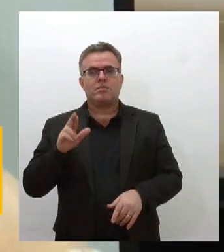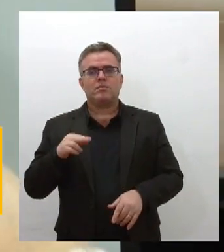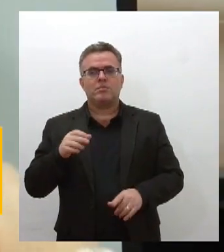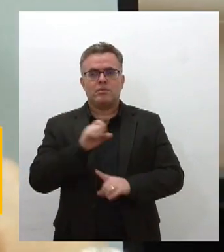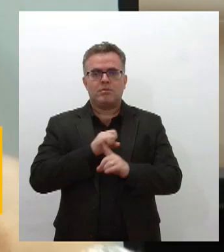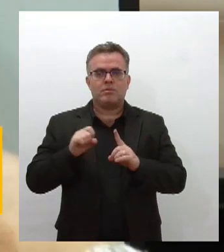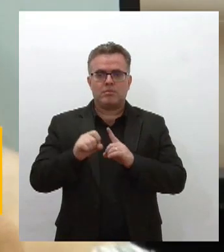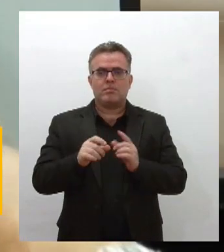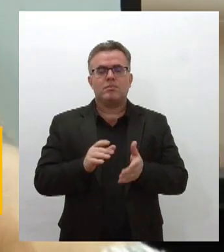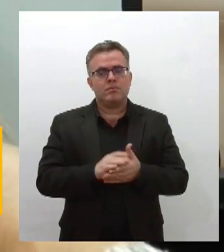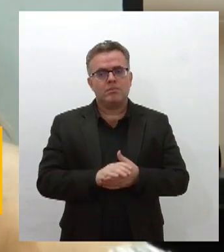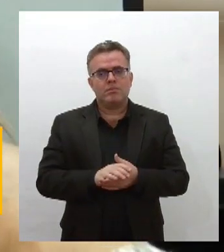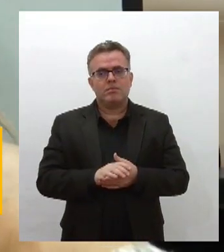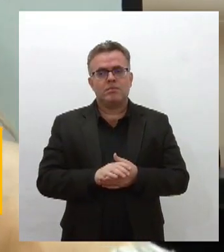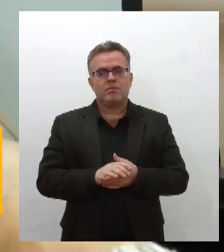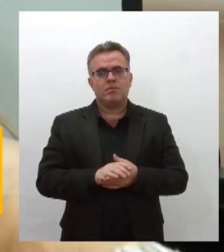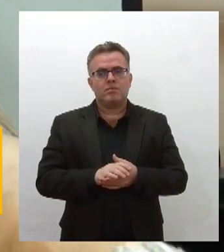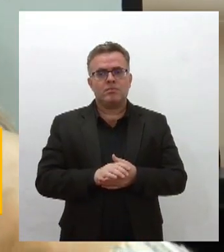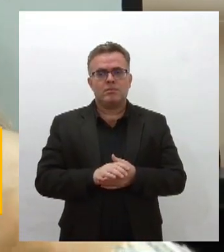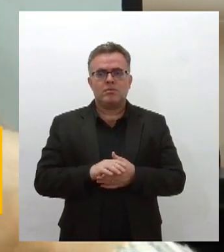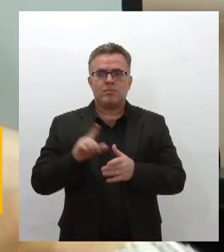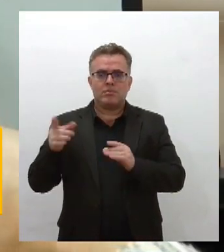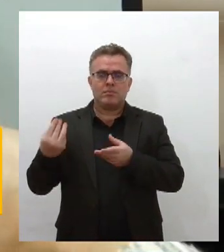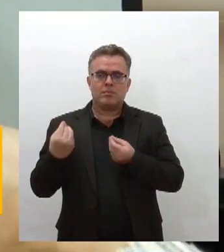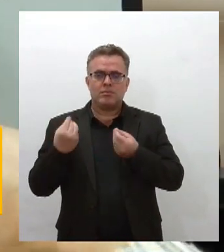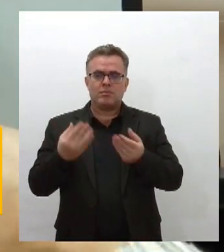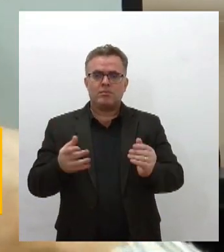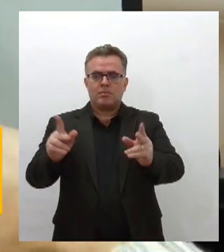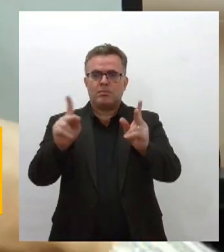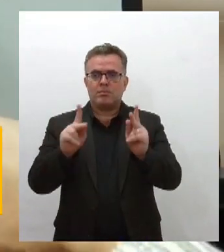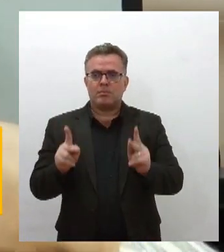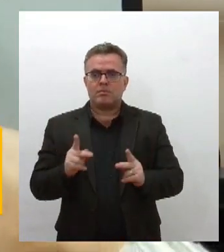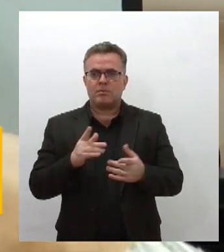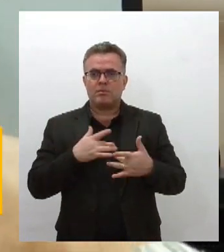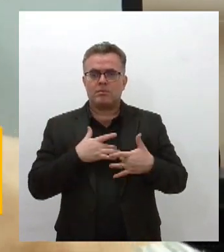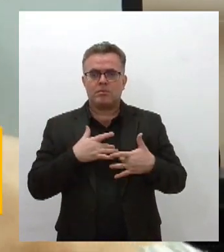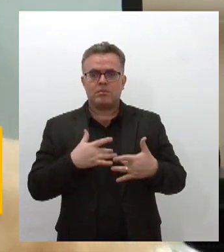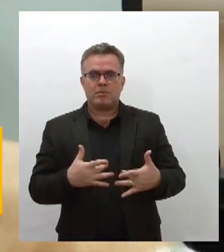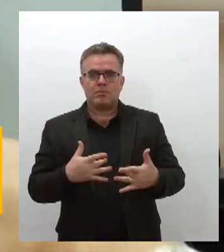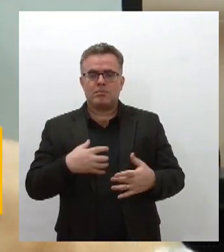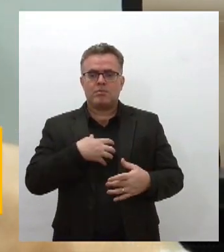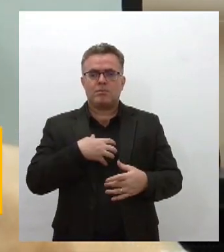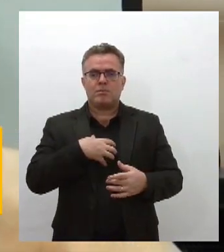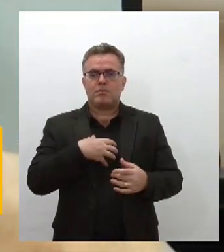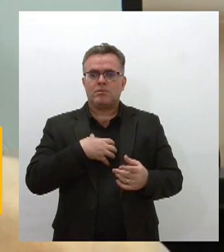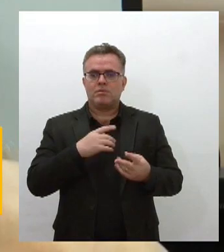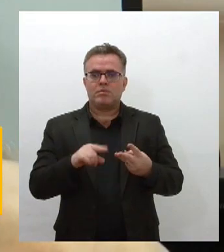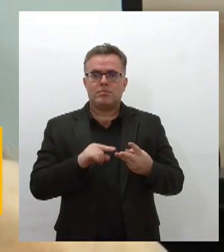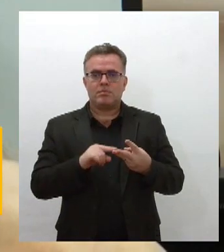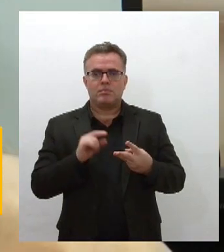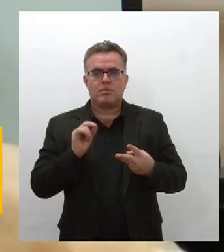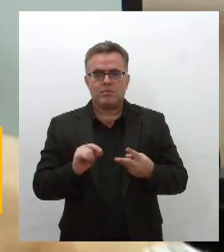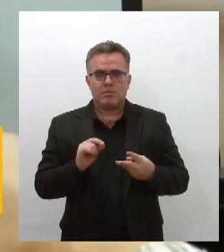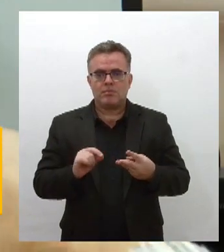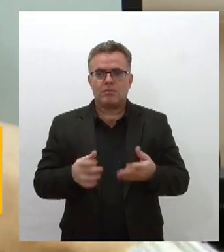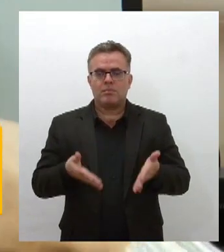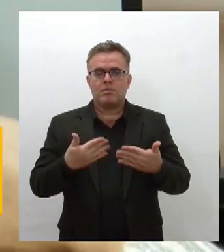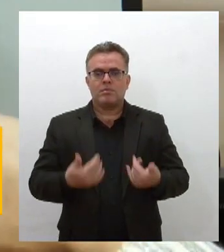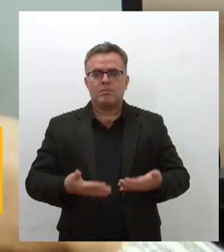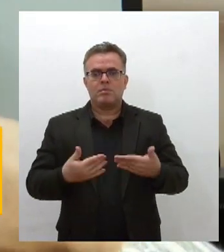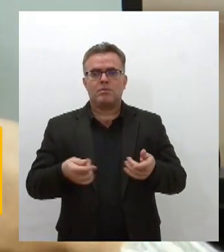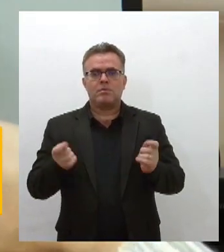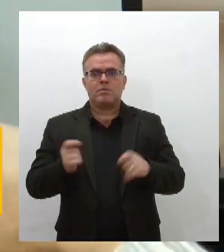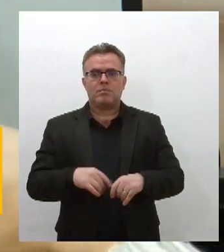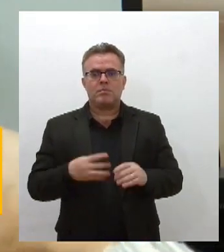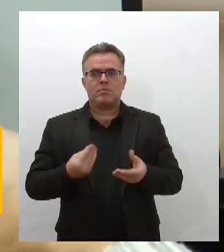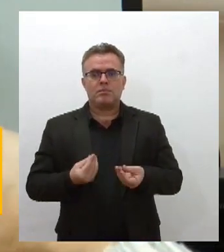Ele traz não só o bem mas como traz espiritualidade como traz leveza como traz